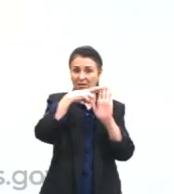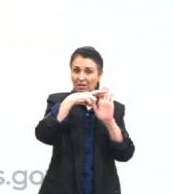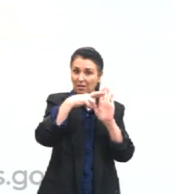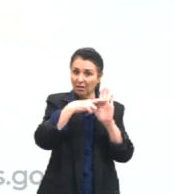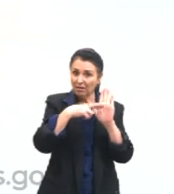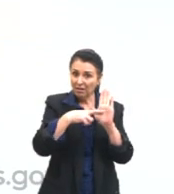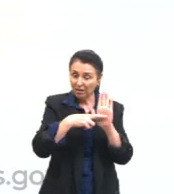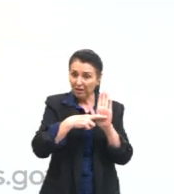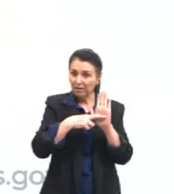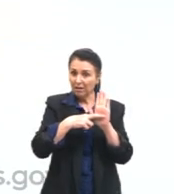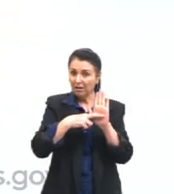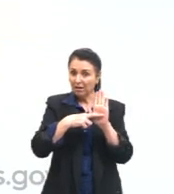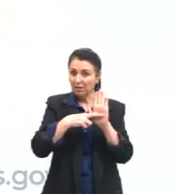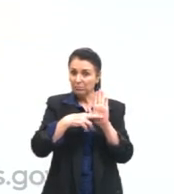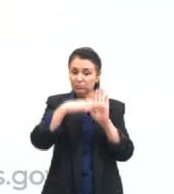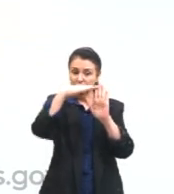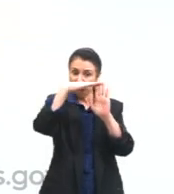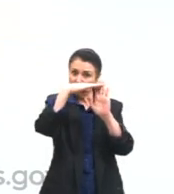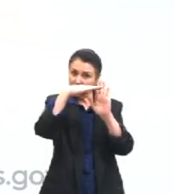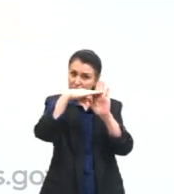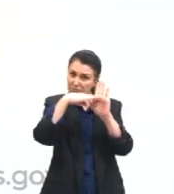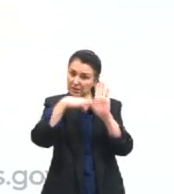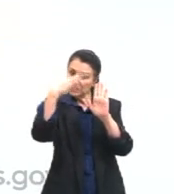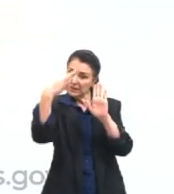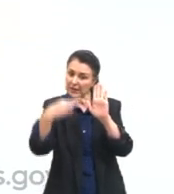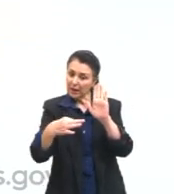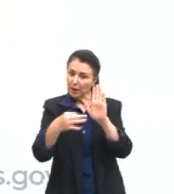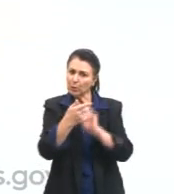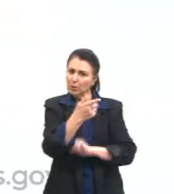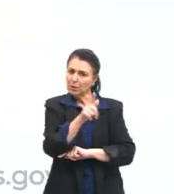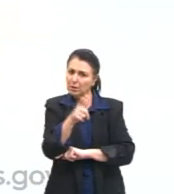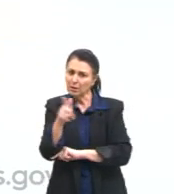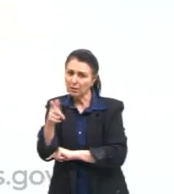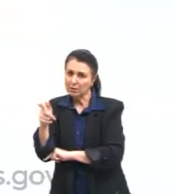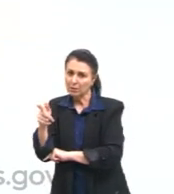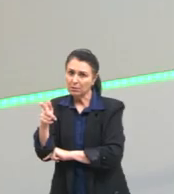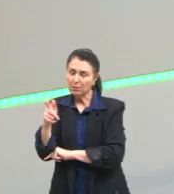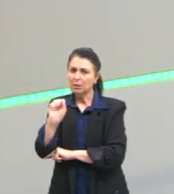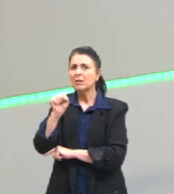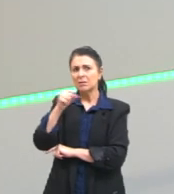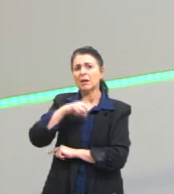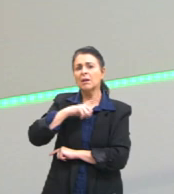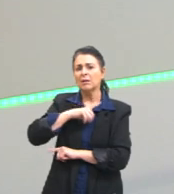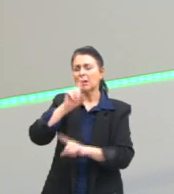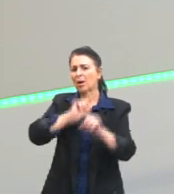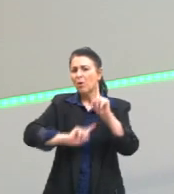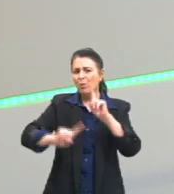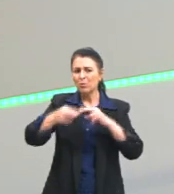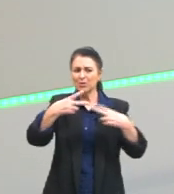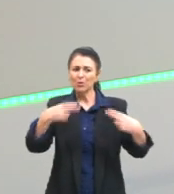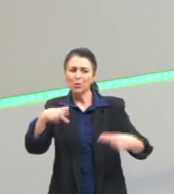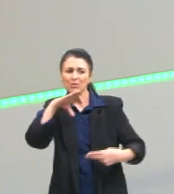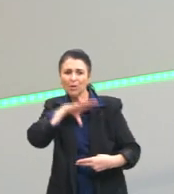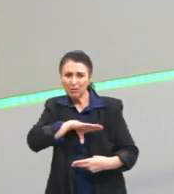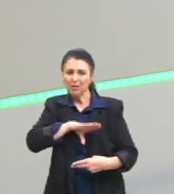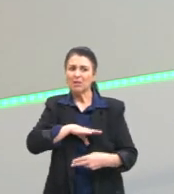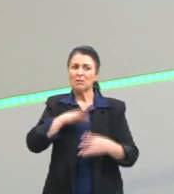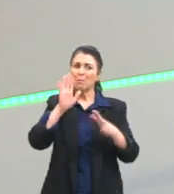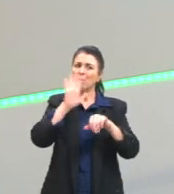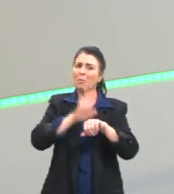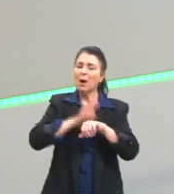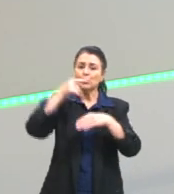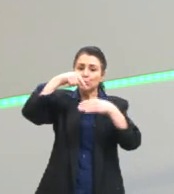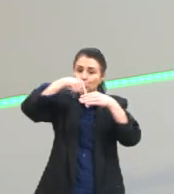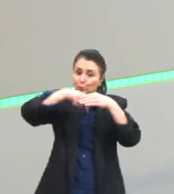essas normas, as normas da gramática. E, sim, tem algumas questões no português que são mais complexas.